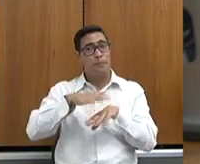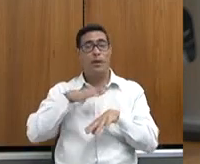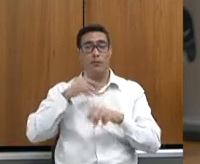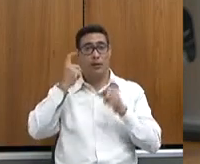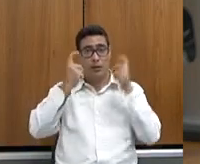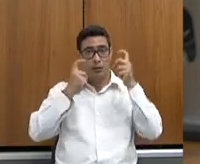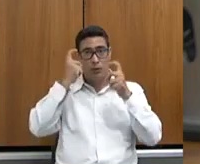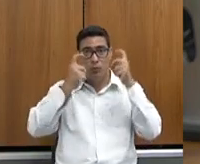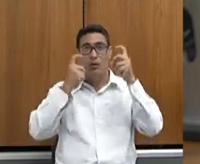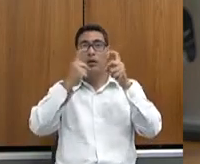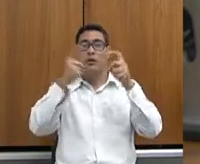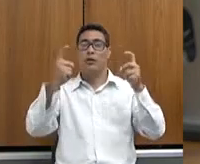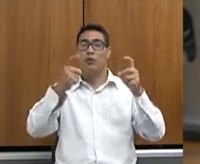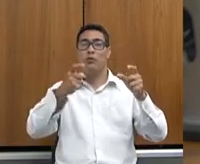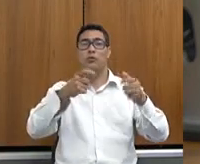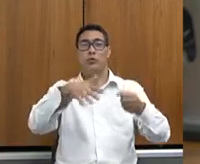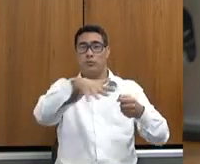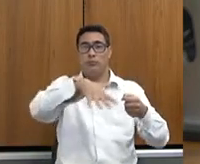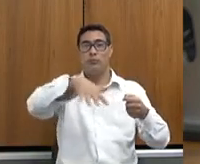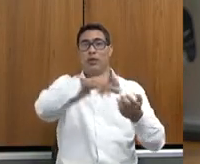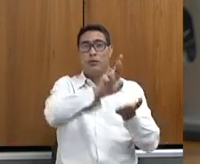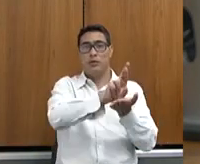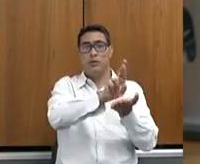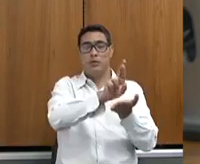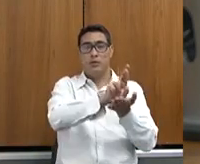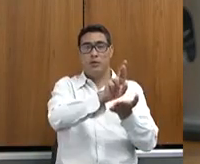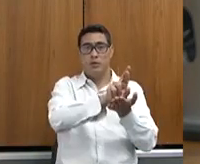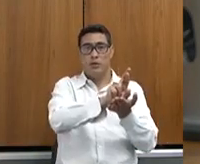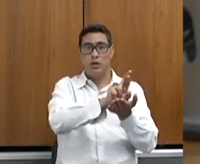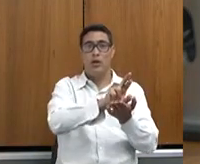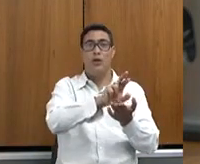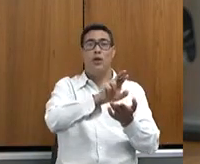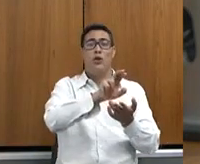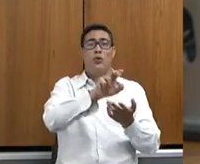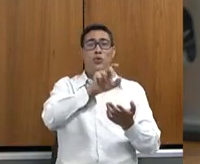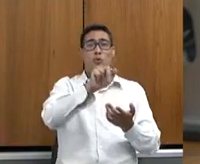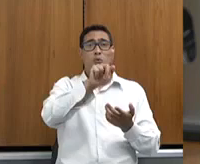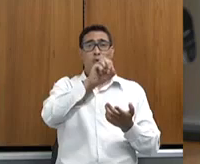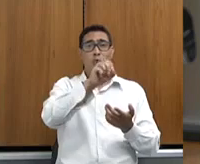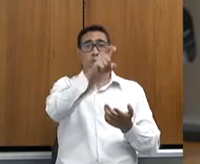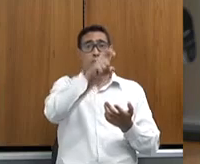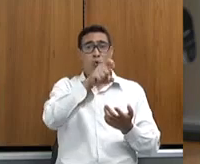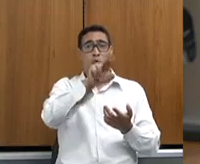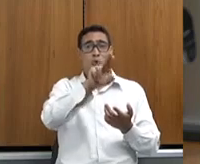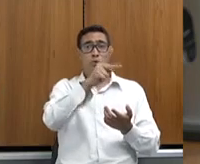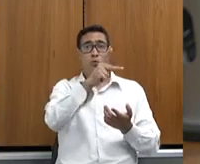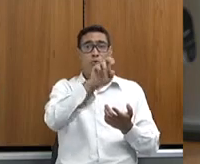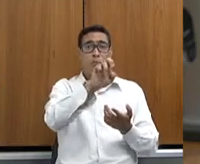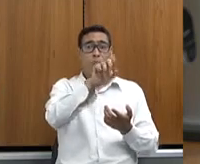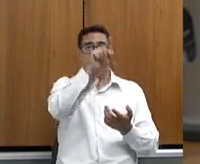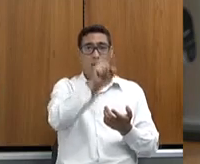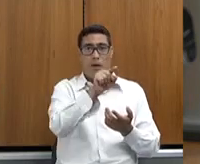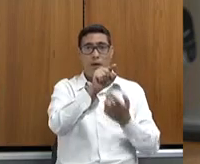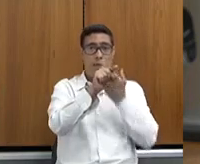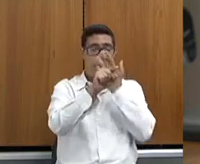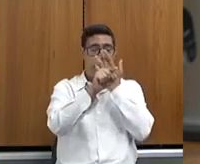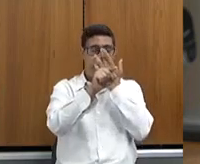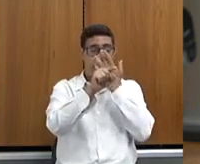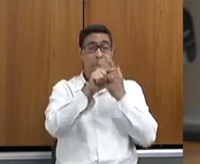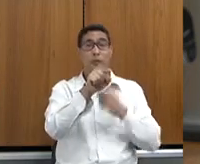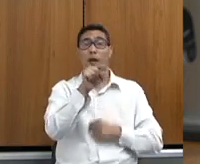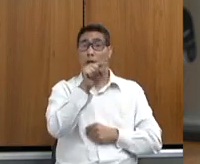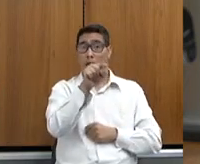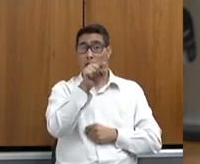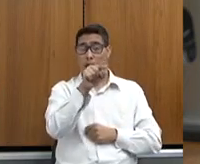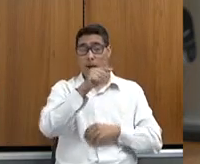regional de Guaxupé, Cochupé, quando eu falo isso, falo Cochupé, cooperativa de café, maior cooperativa de café do mundo, e